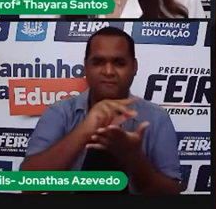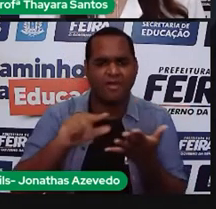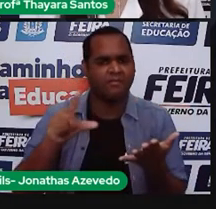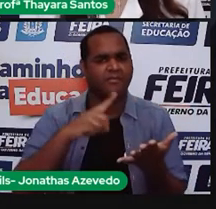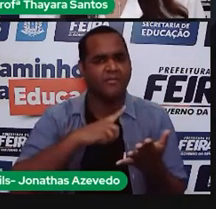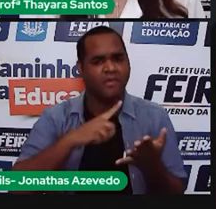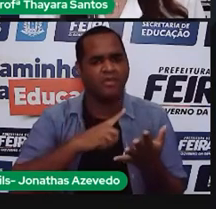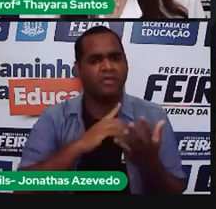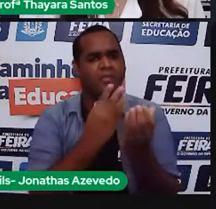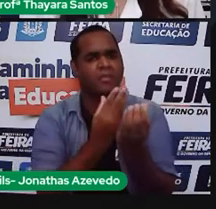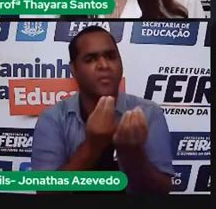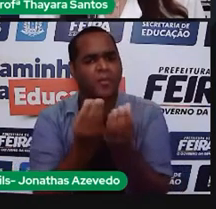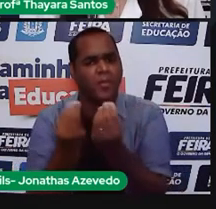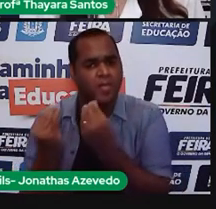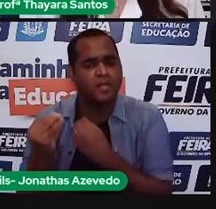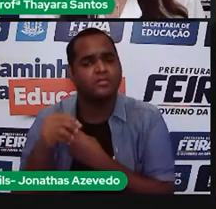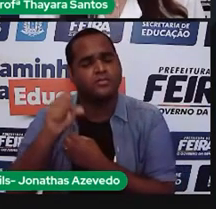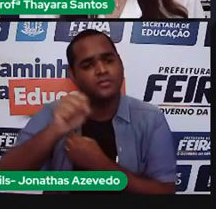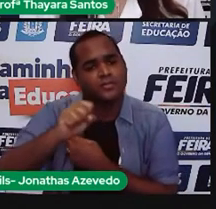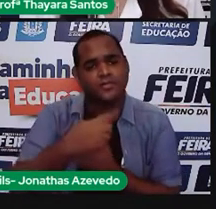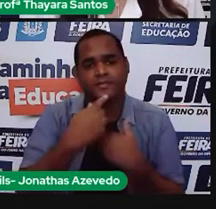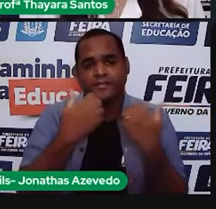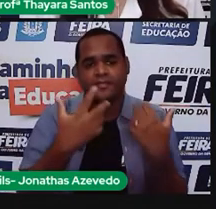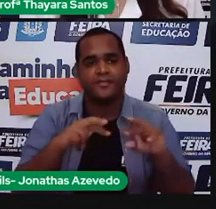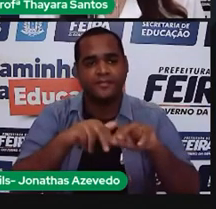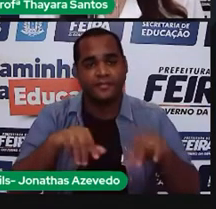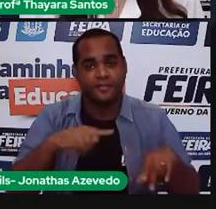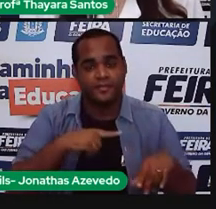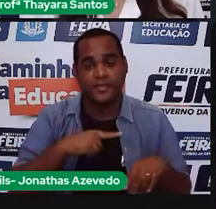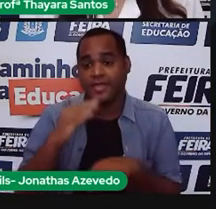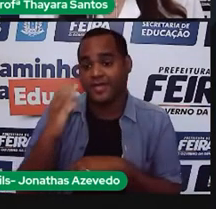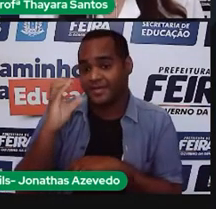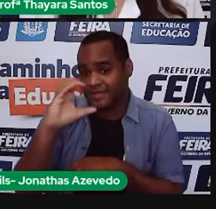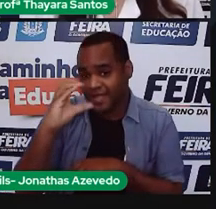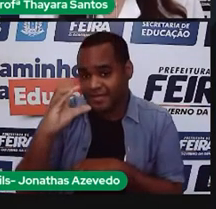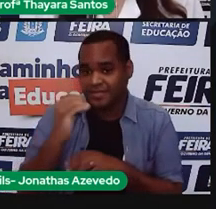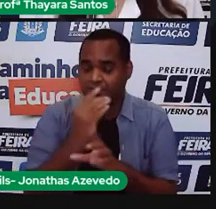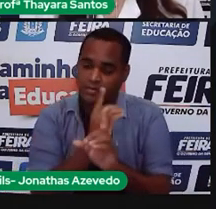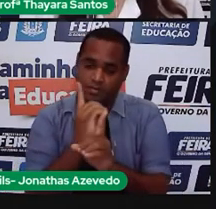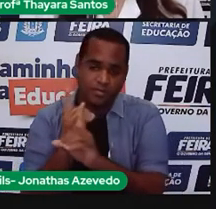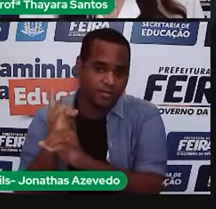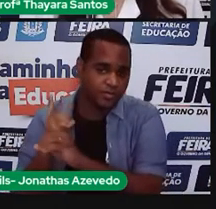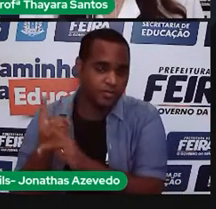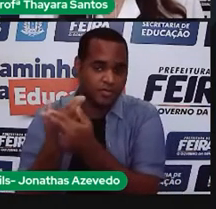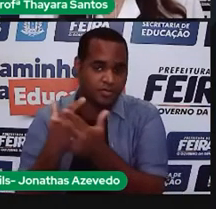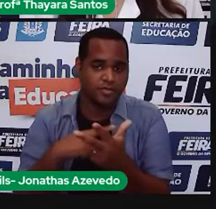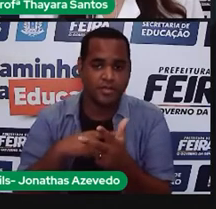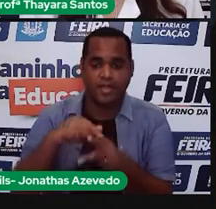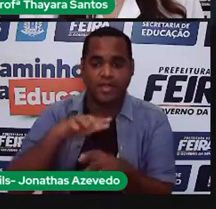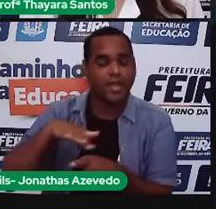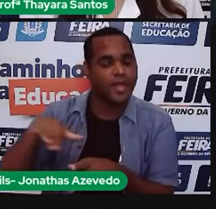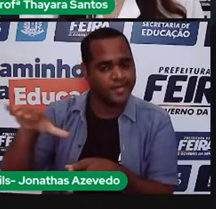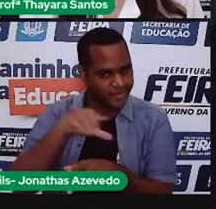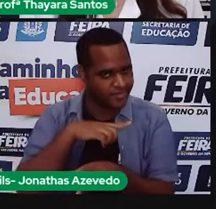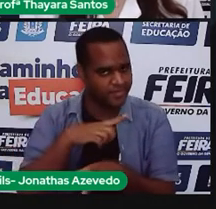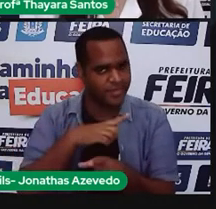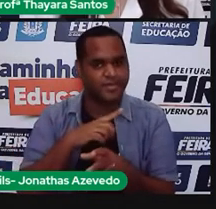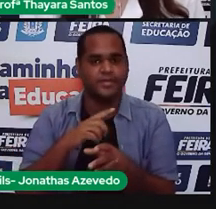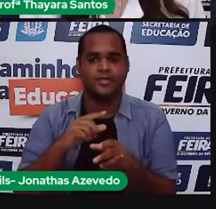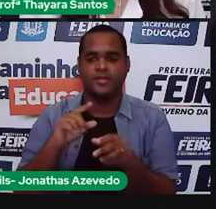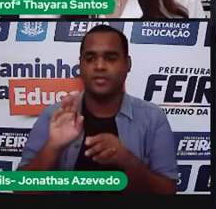mesmo! Sim, tanta coisa que os cientistas acabaram dividindo as áreas de atuação da